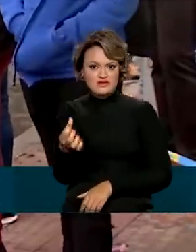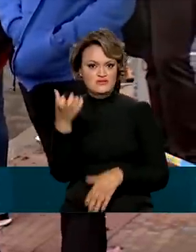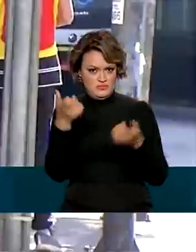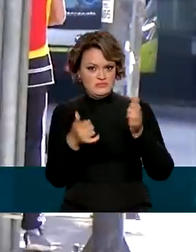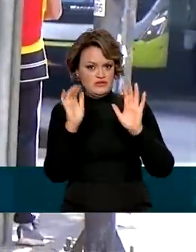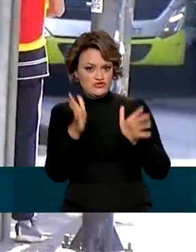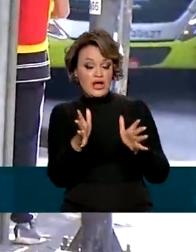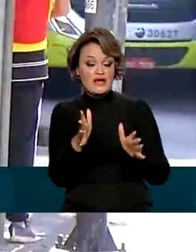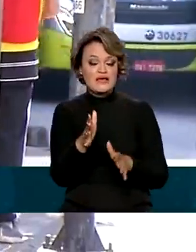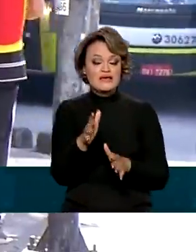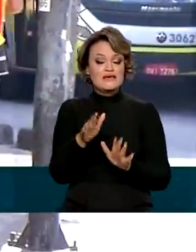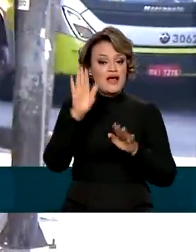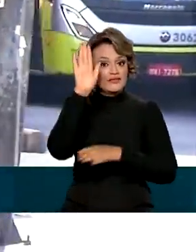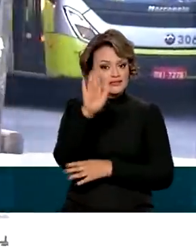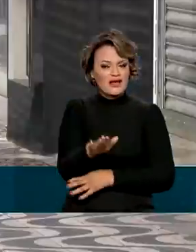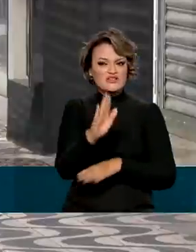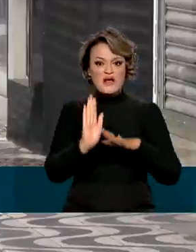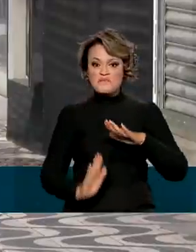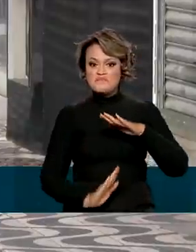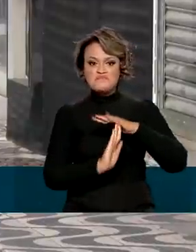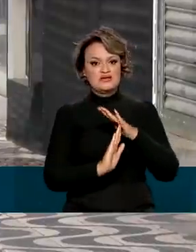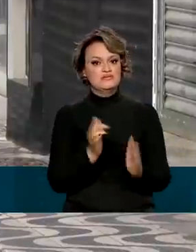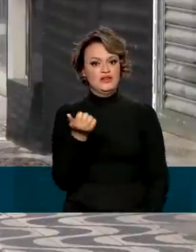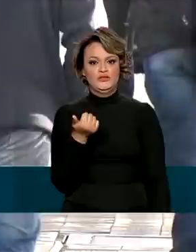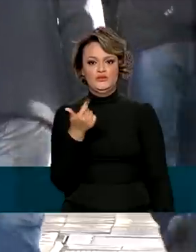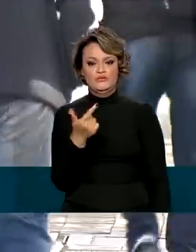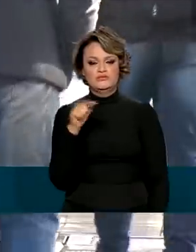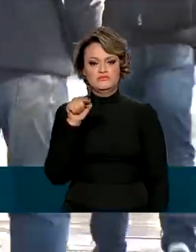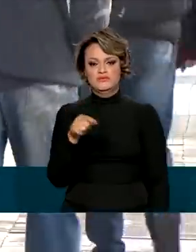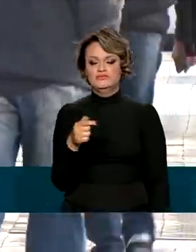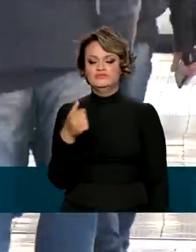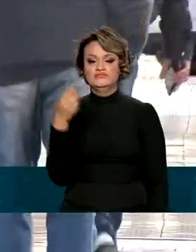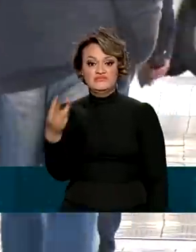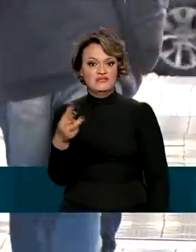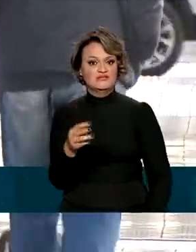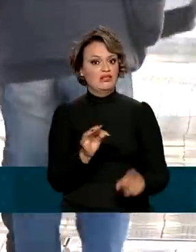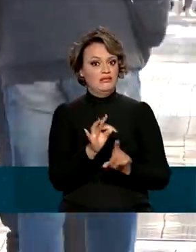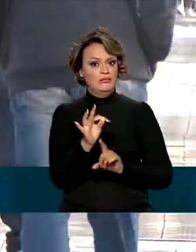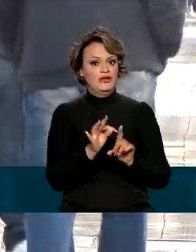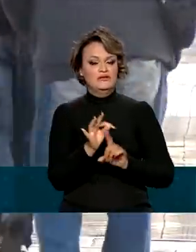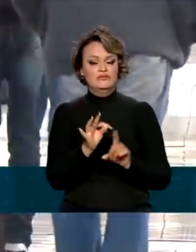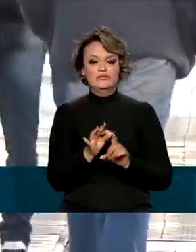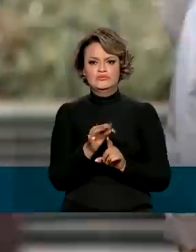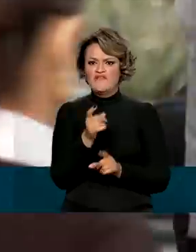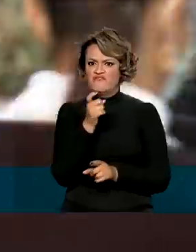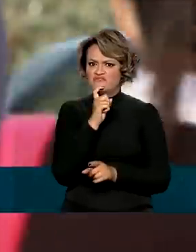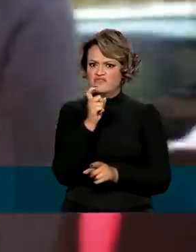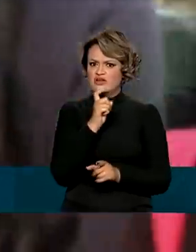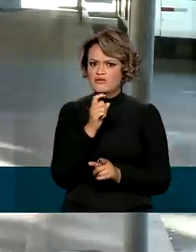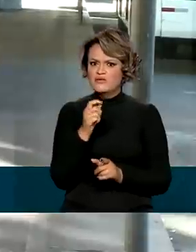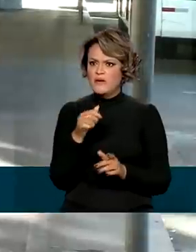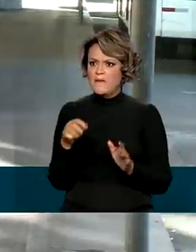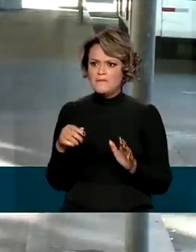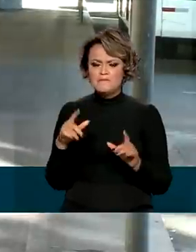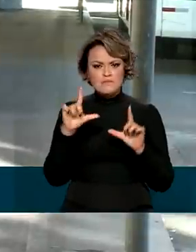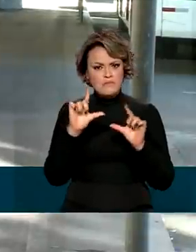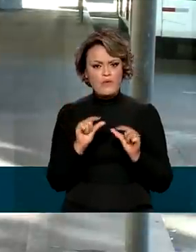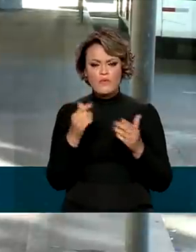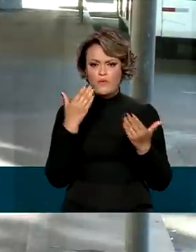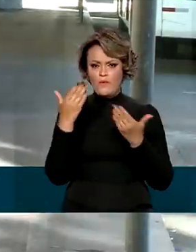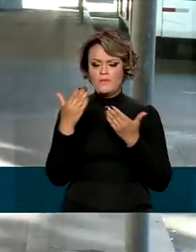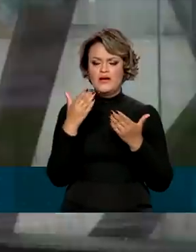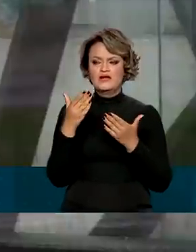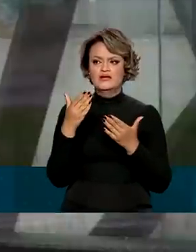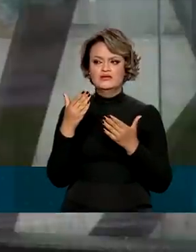bem disse. E a tarde máxima de 12,3 graus. A menor temperatura máxima para o mês de maio desde